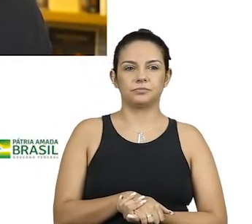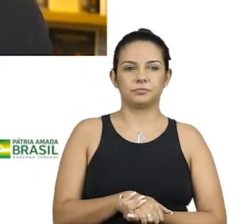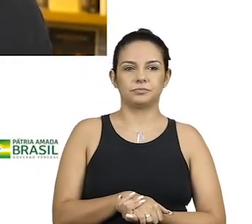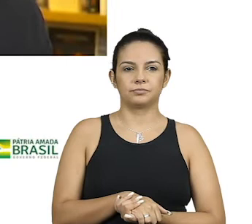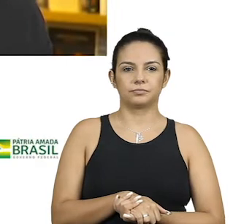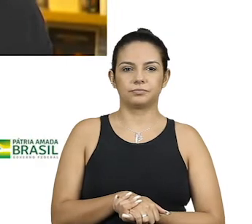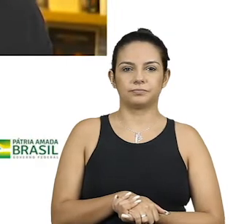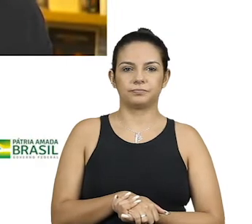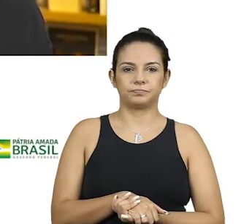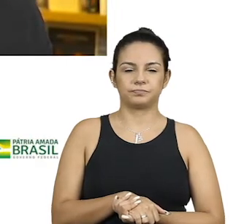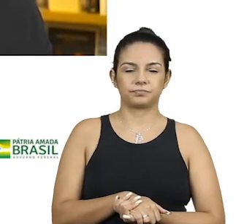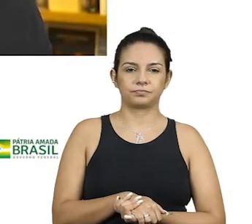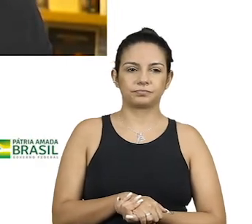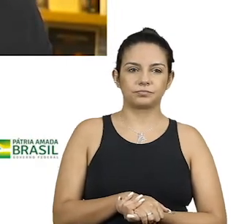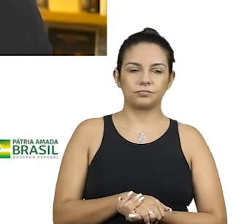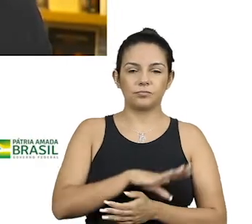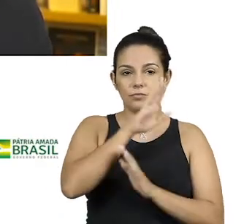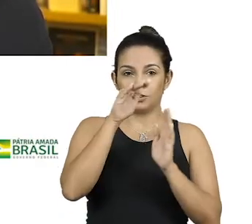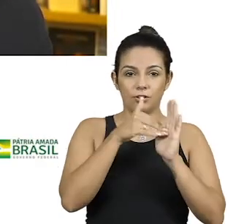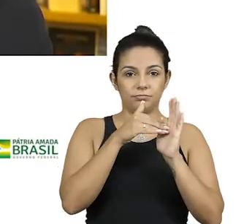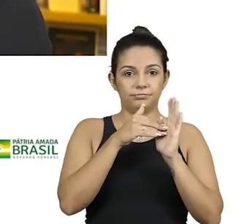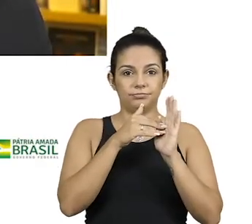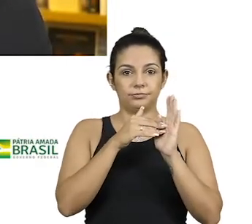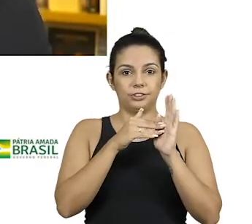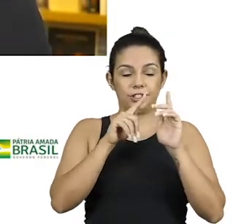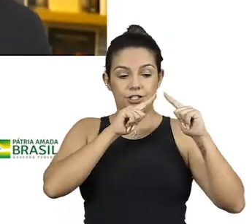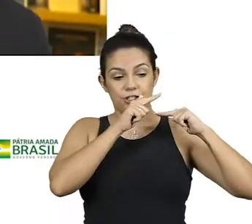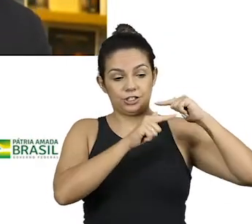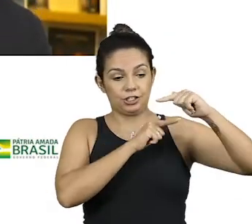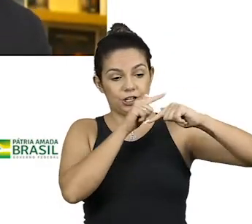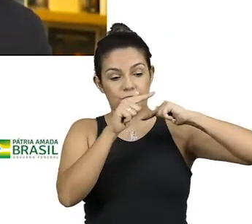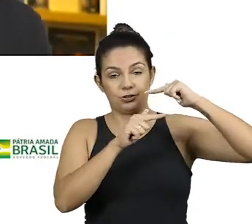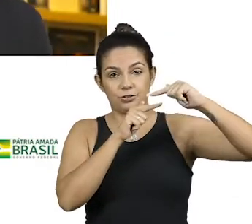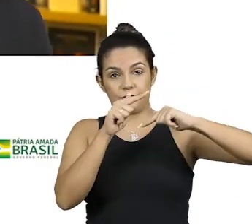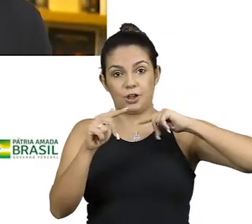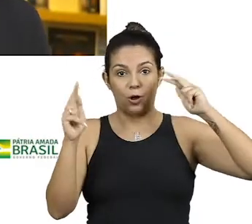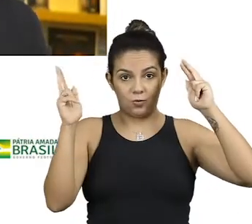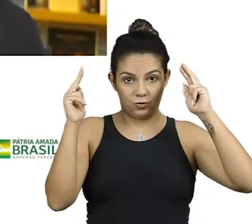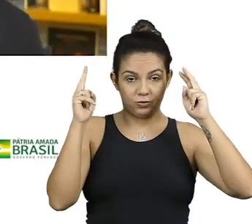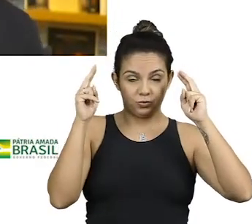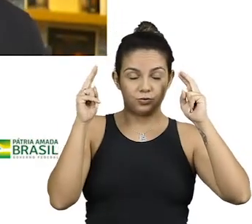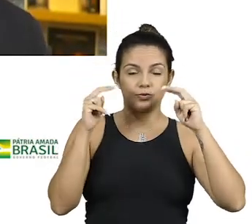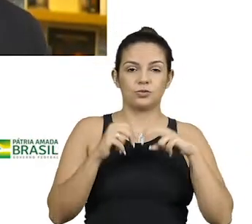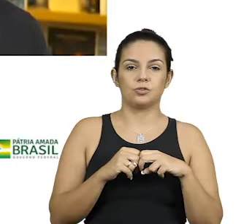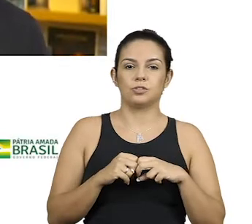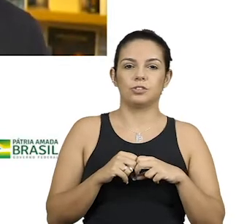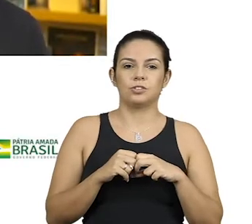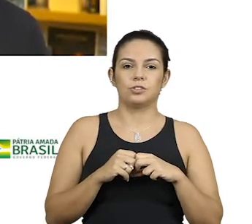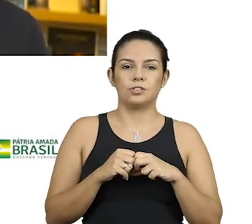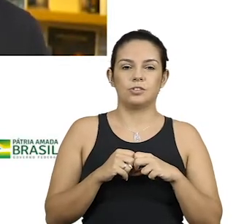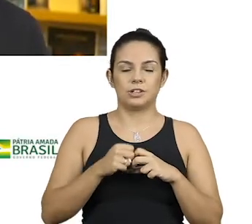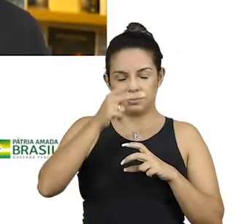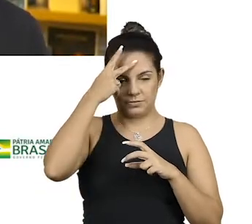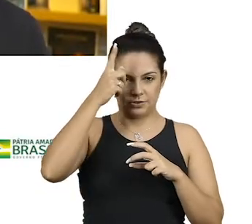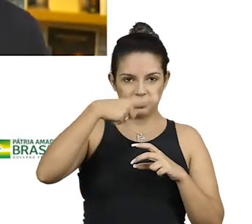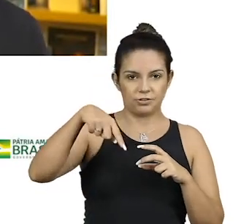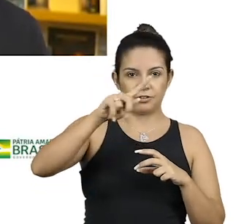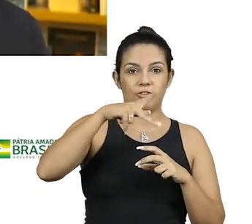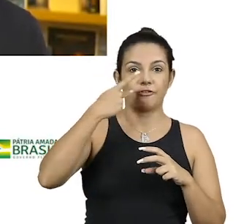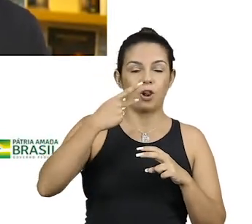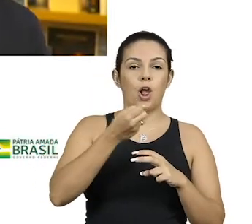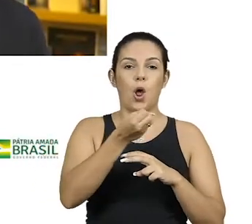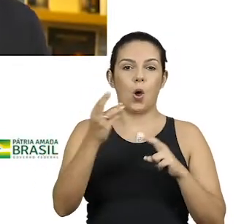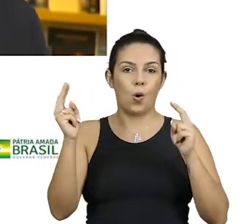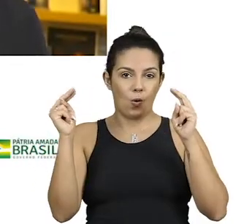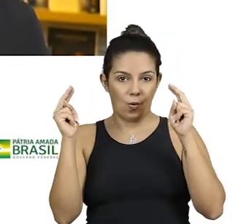passou a permear todas as relações humanas. Alguns assuntos e a disposição das pessoas para falar de alguns assuntos